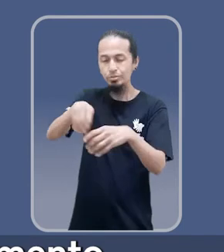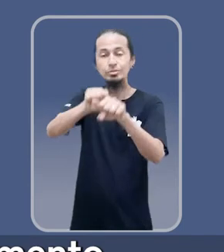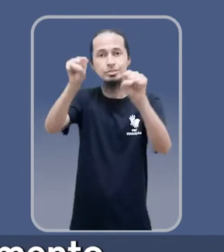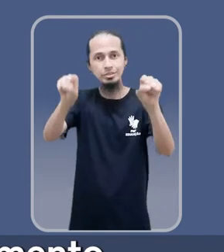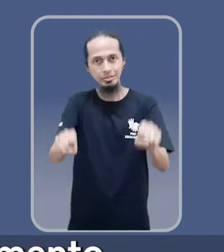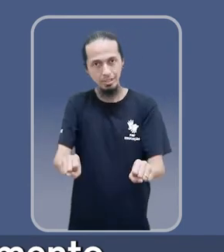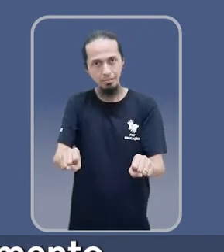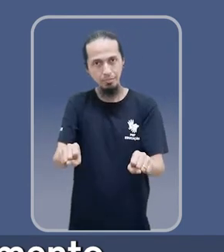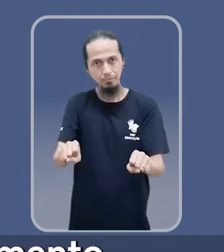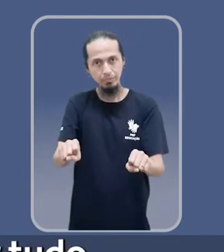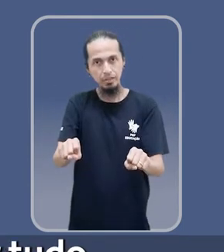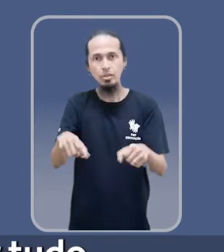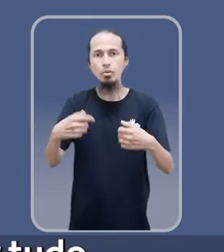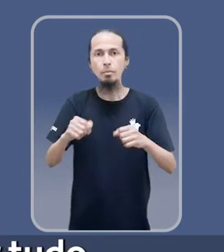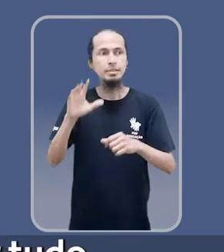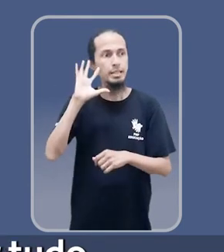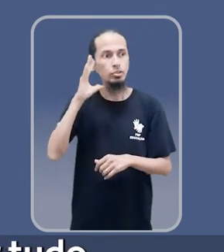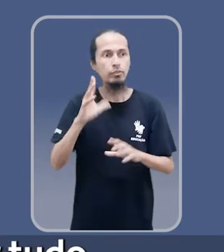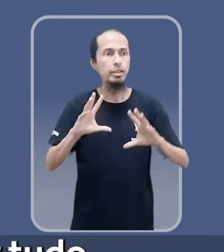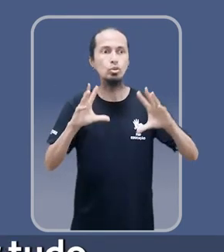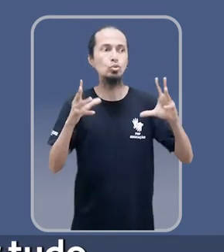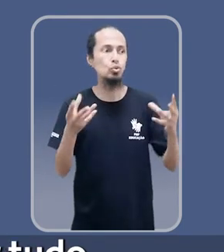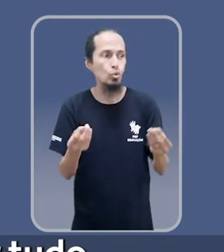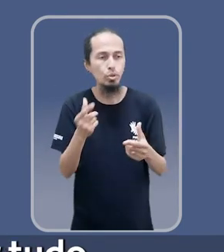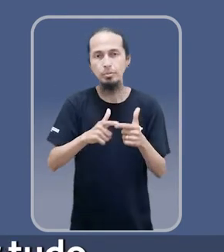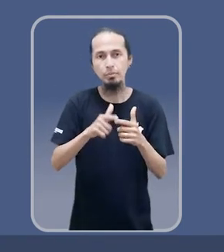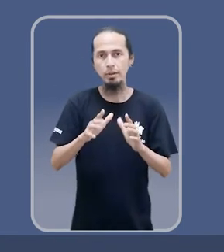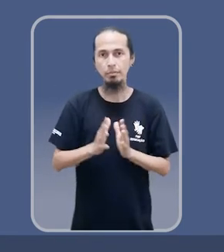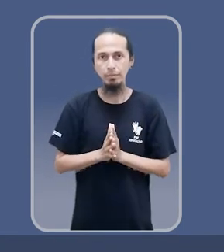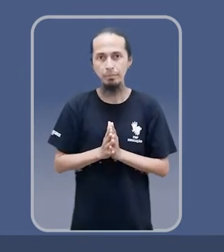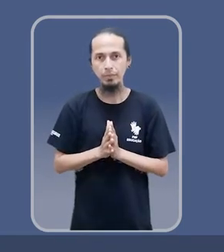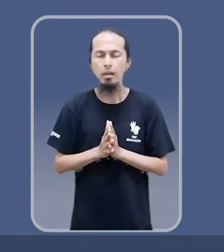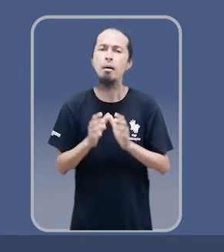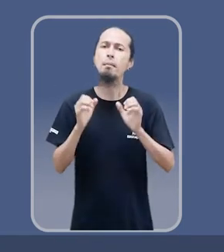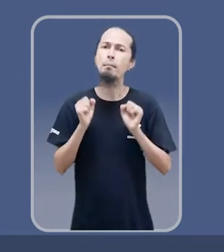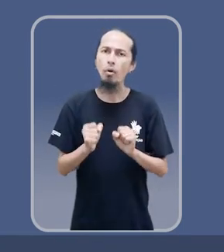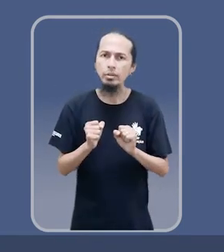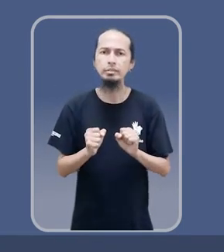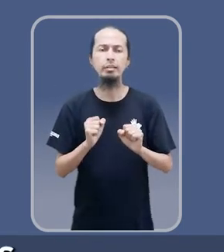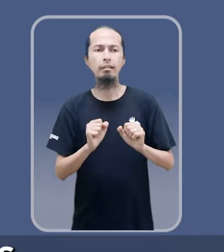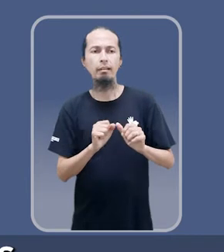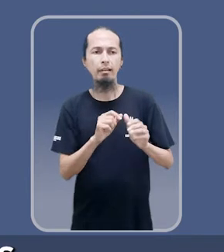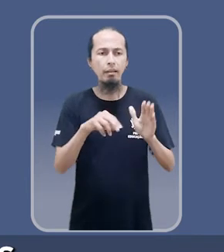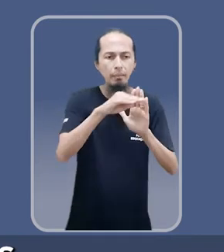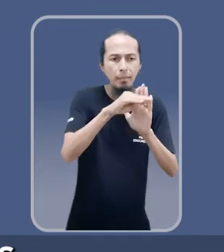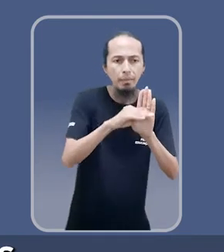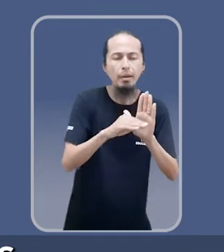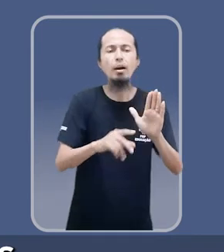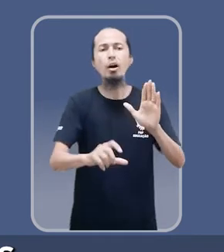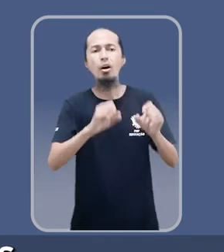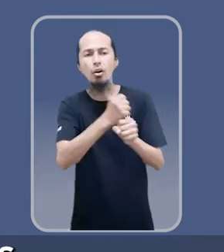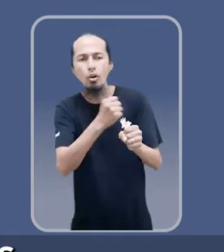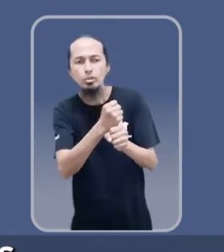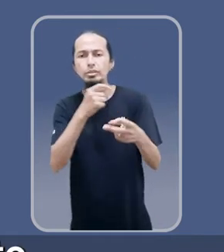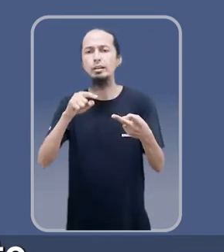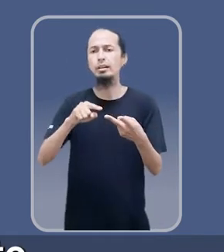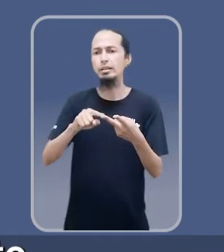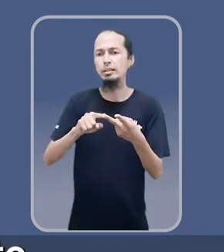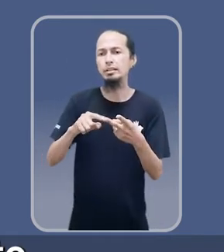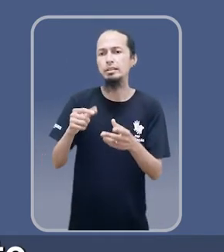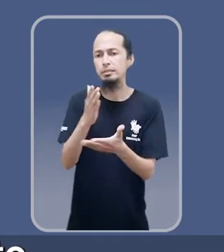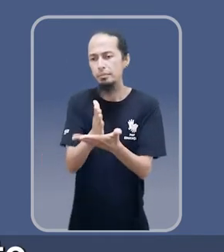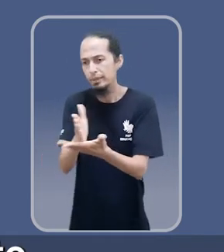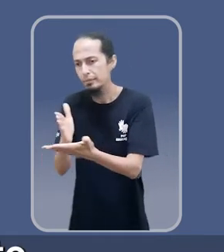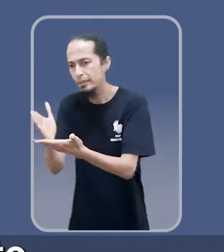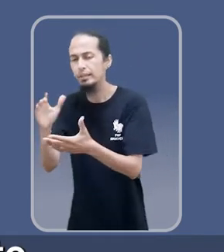de um sistema de planejamento. O Plano Diretor não precisa encerrar tudo, não precisa dar conta de tudo. A gente pode ter código de obras, a gente